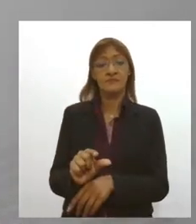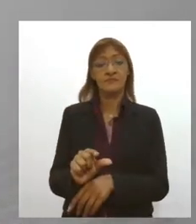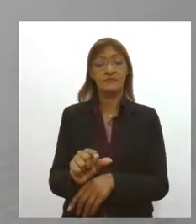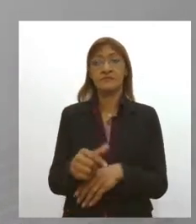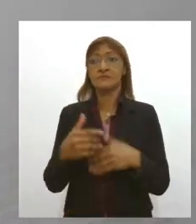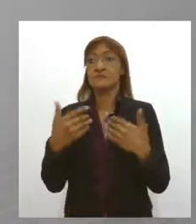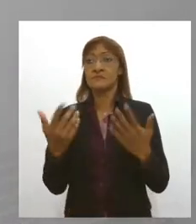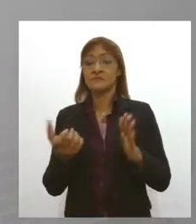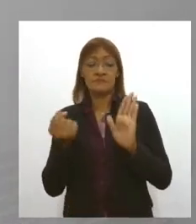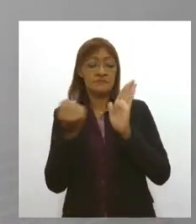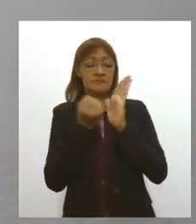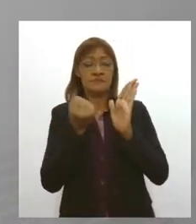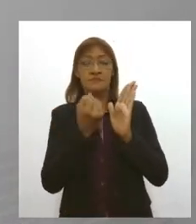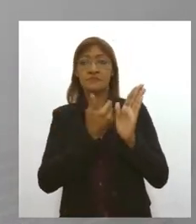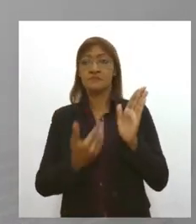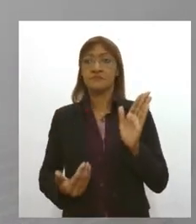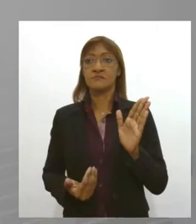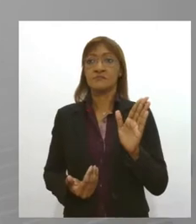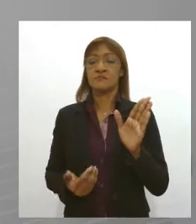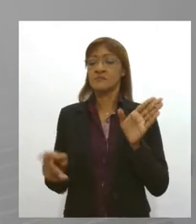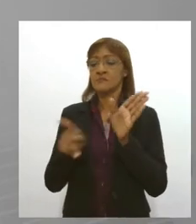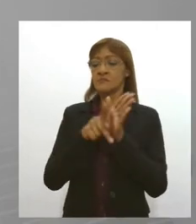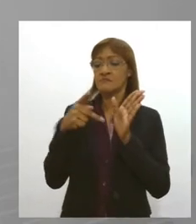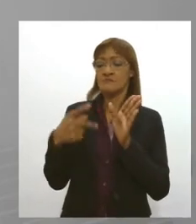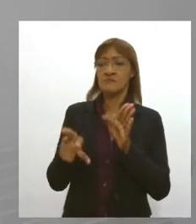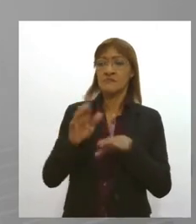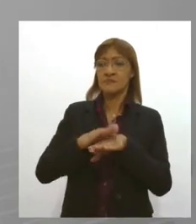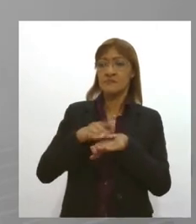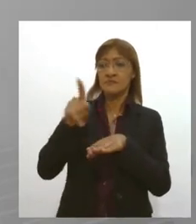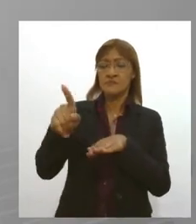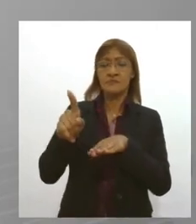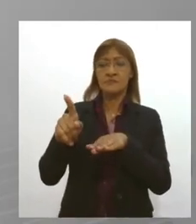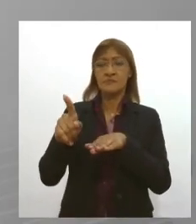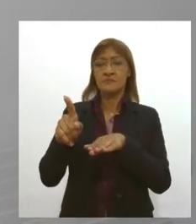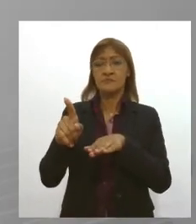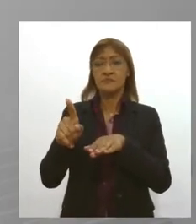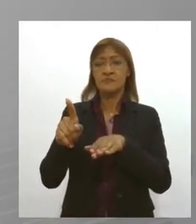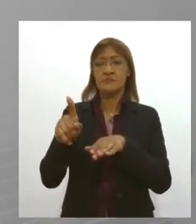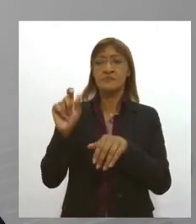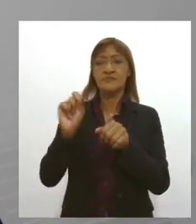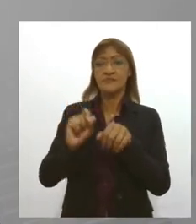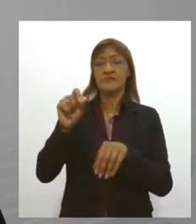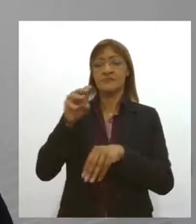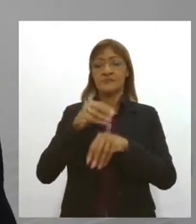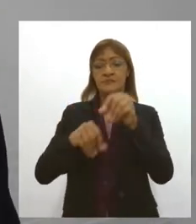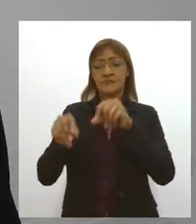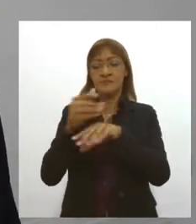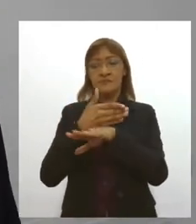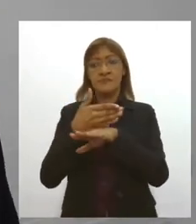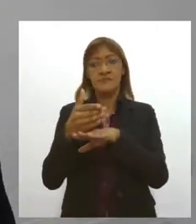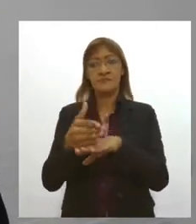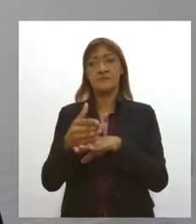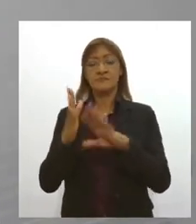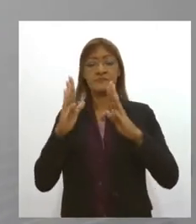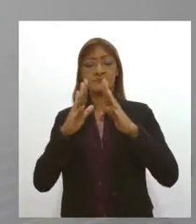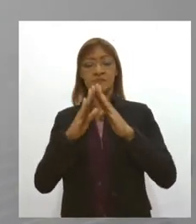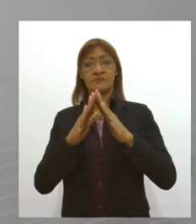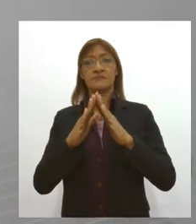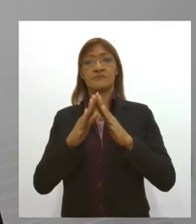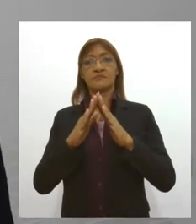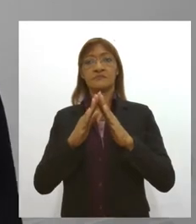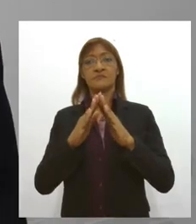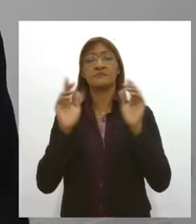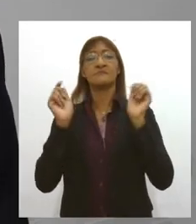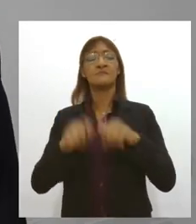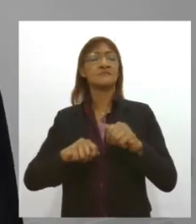patrimônio imaterial daquele que fabrica farinha das casas de farinha e da multiplicidade de produtores